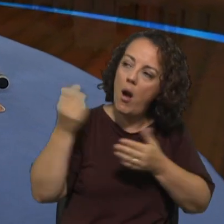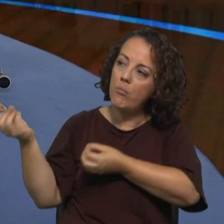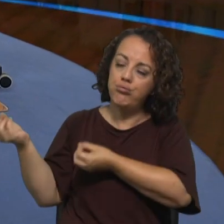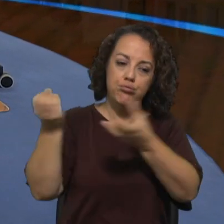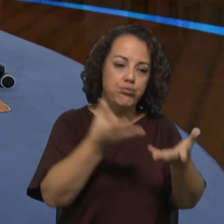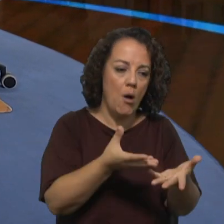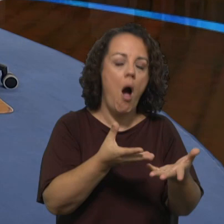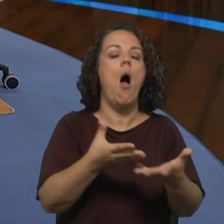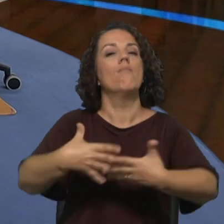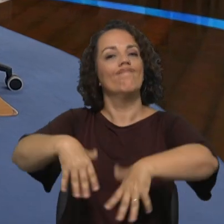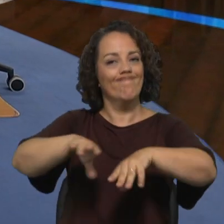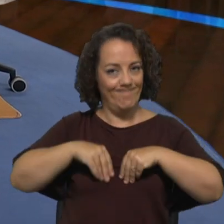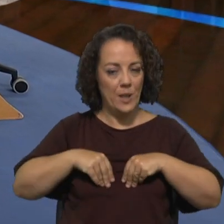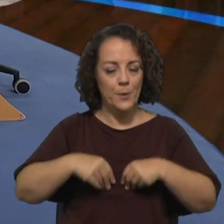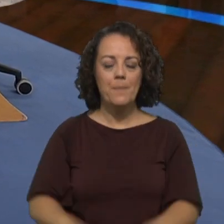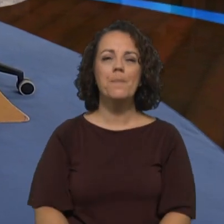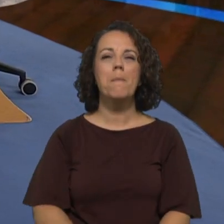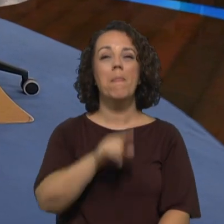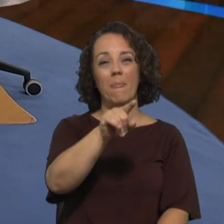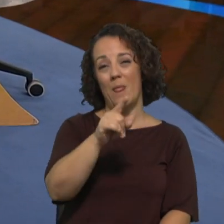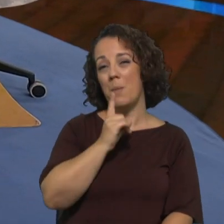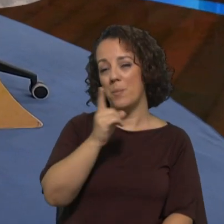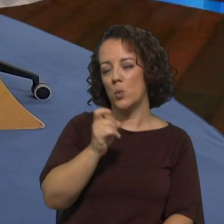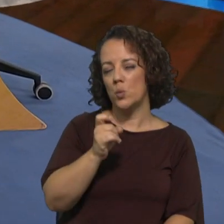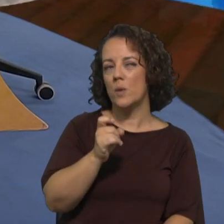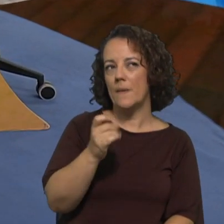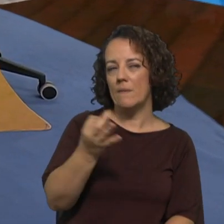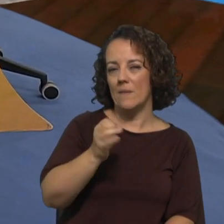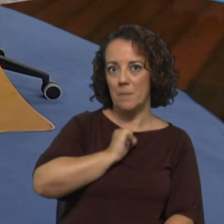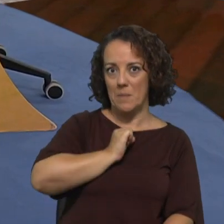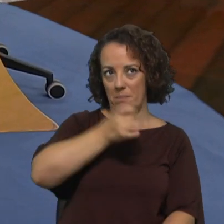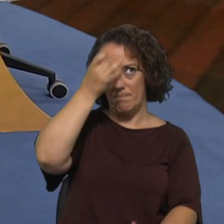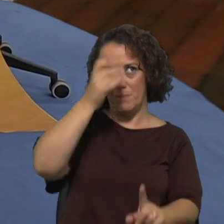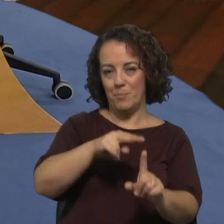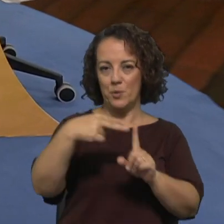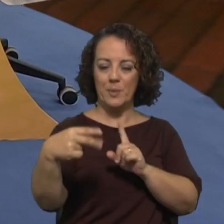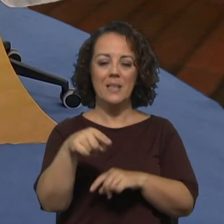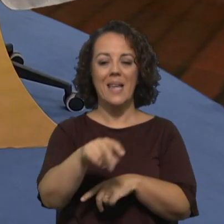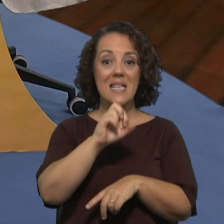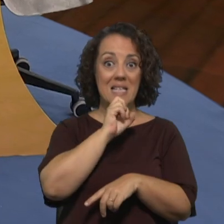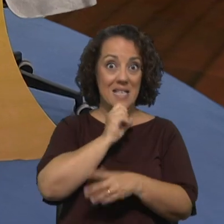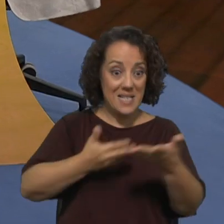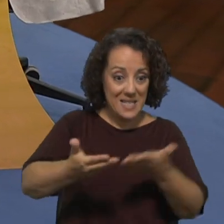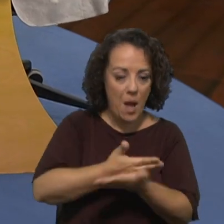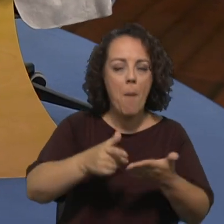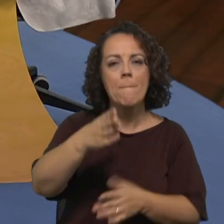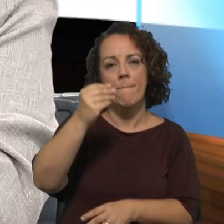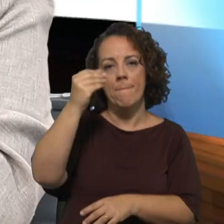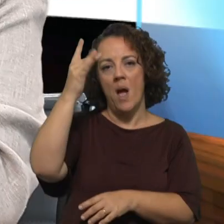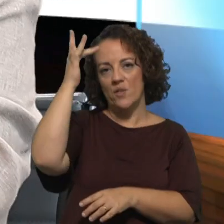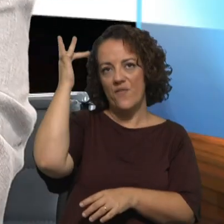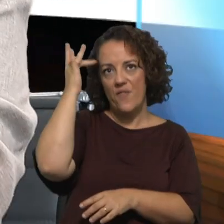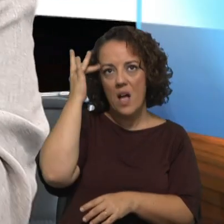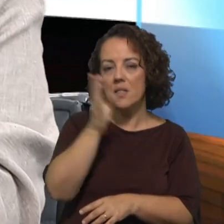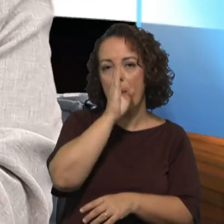mas respondendo a tua pergunta do meu ponto de vista eu acho que a dinâmica sinodal é muito mais fácil de implementação e manutenção em